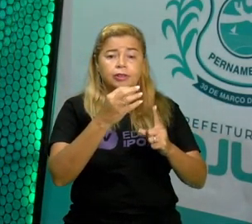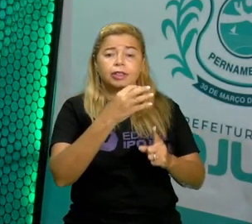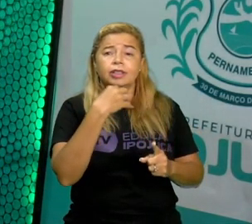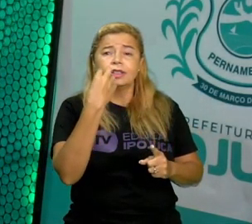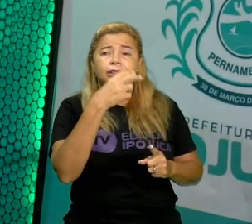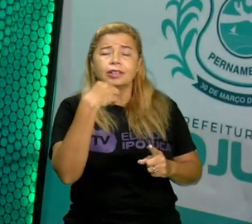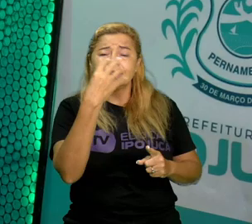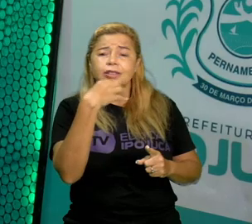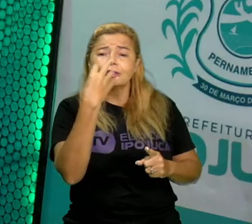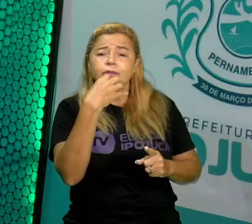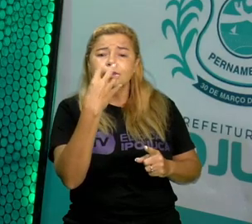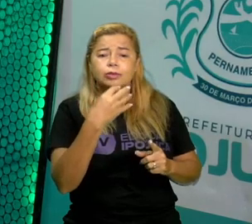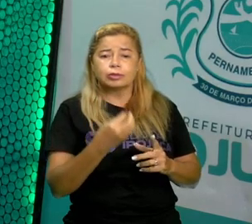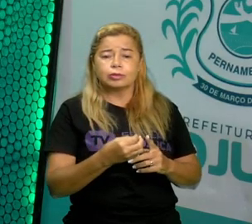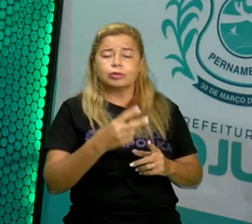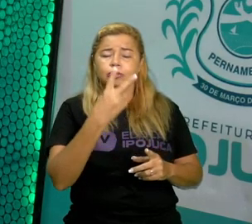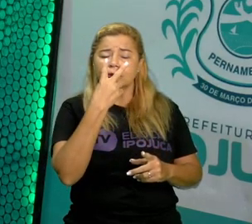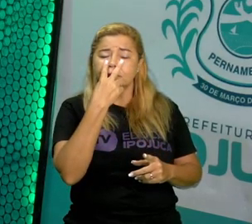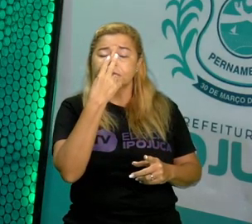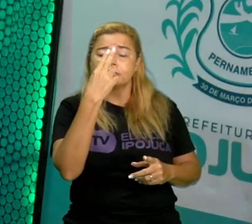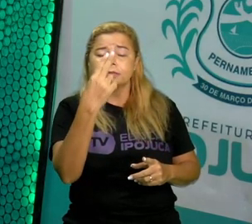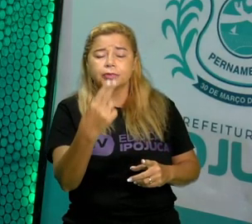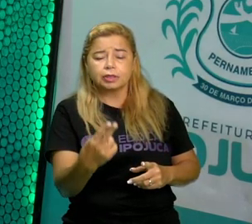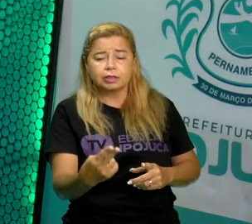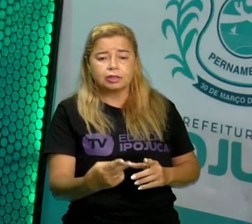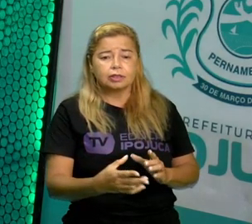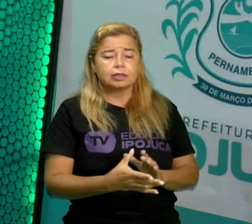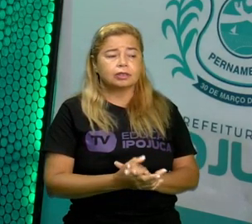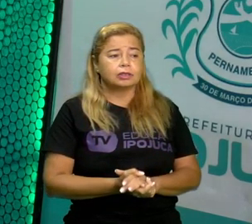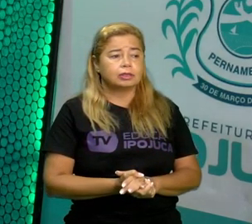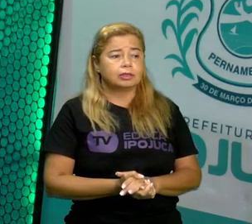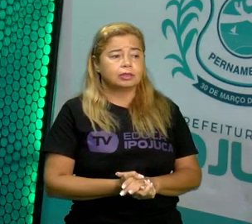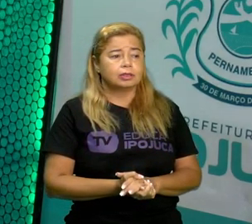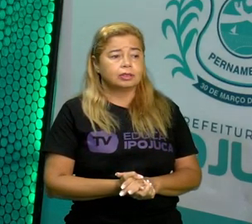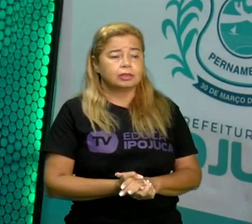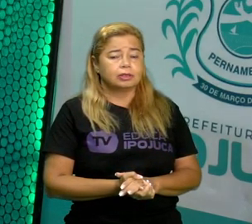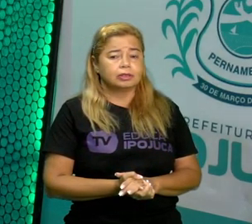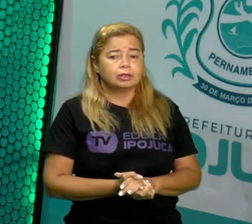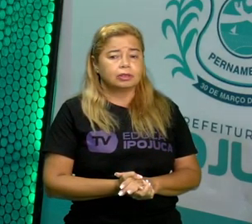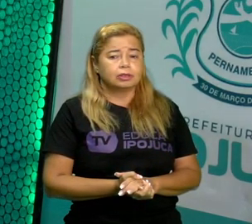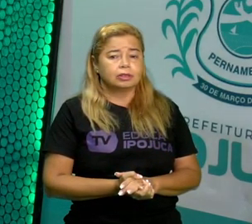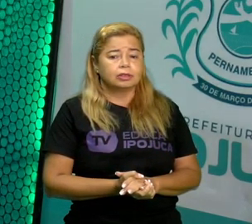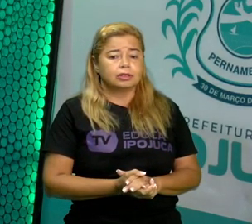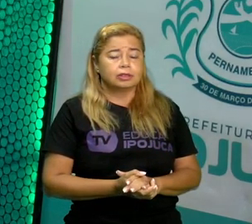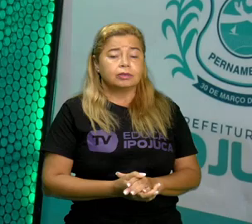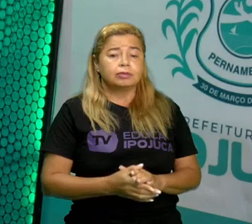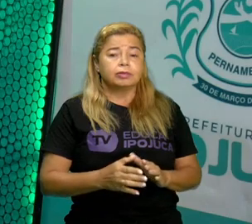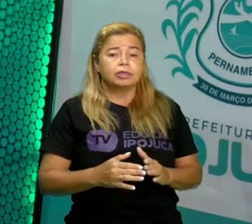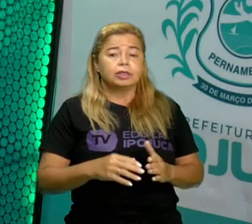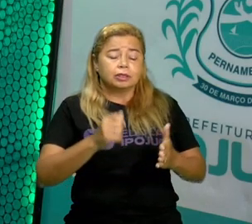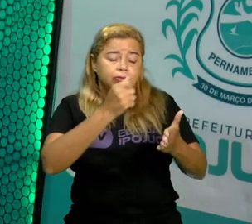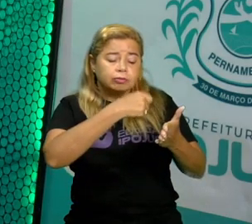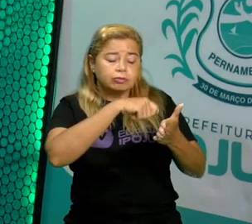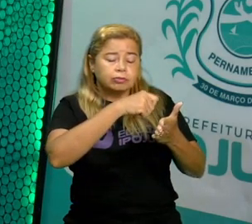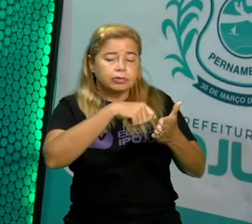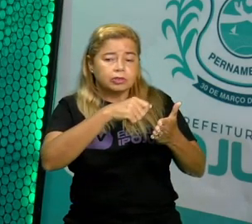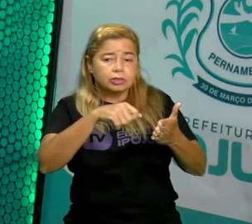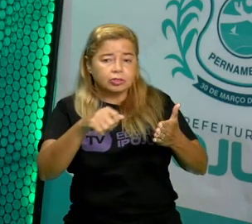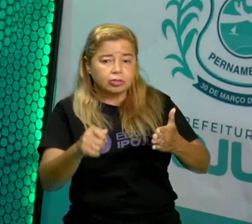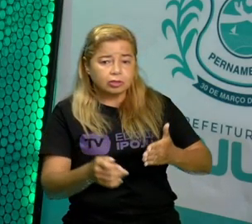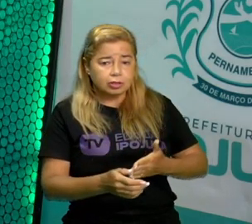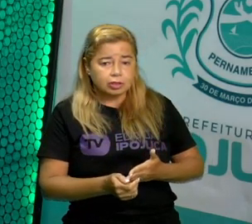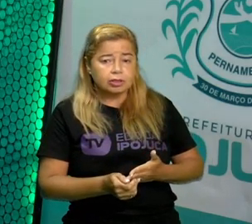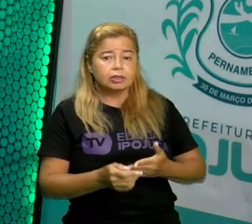parecidos. A sonoridade parecida, até a própria escrita, também